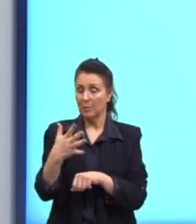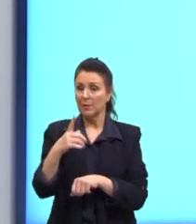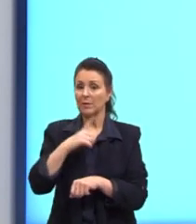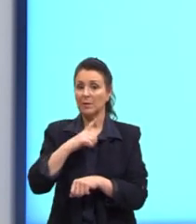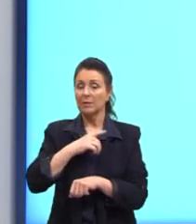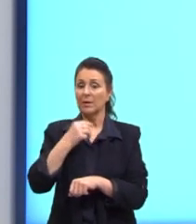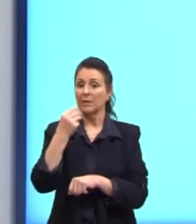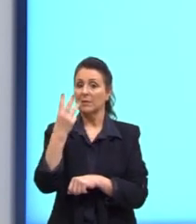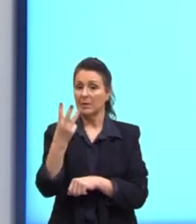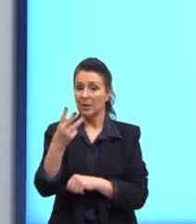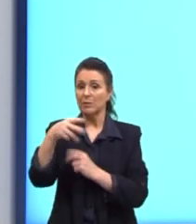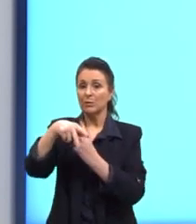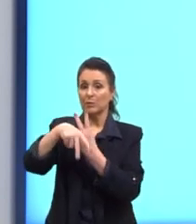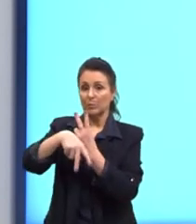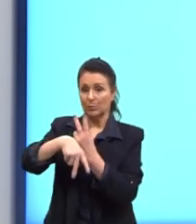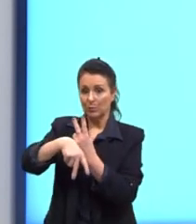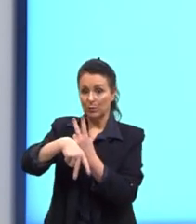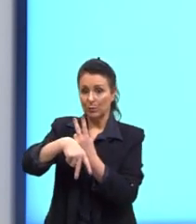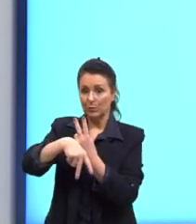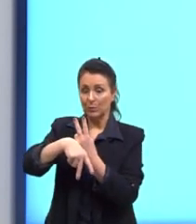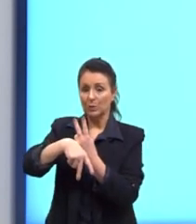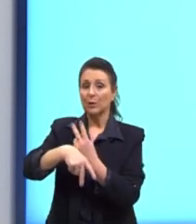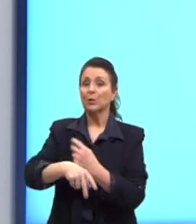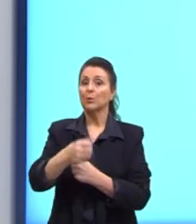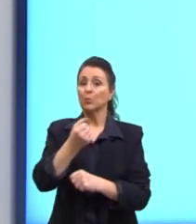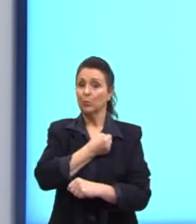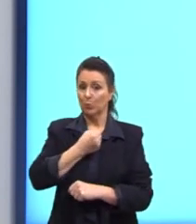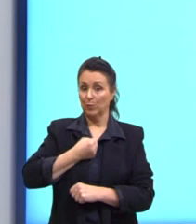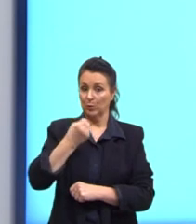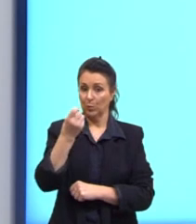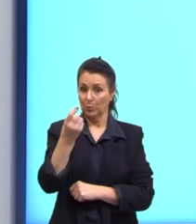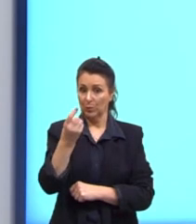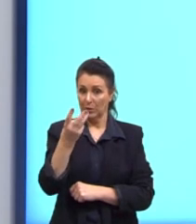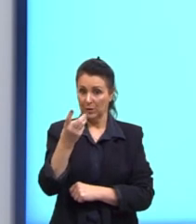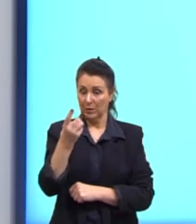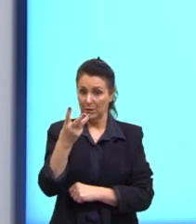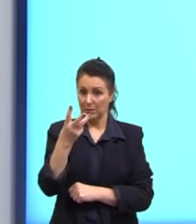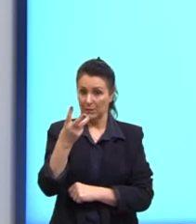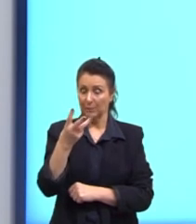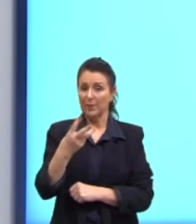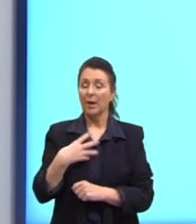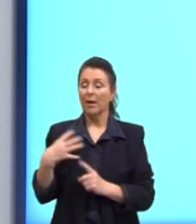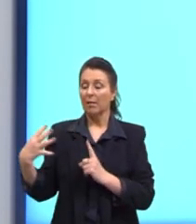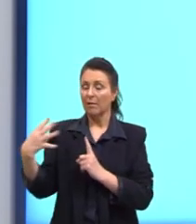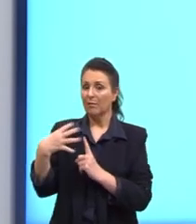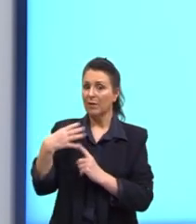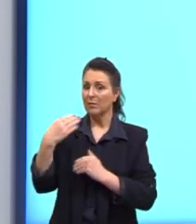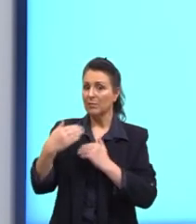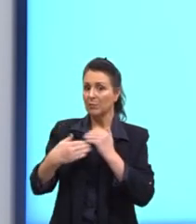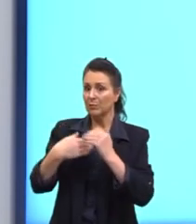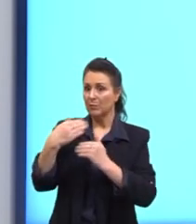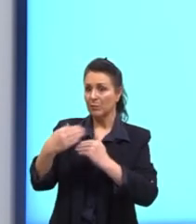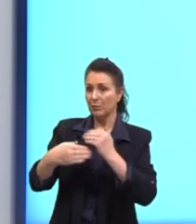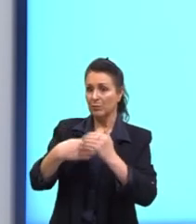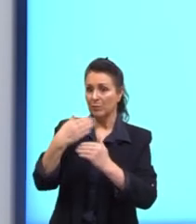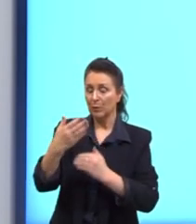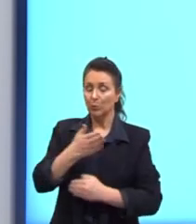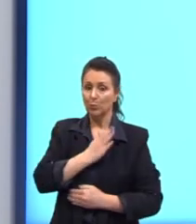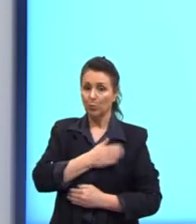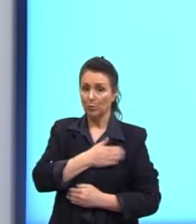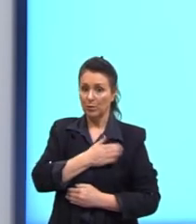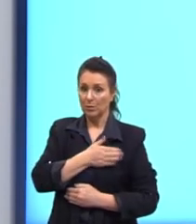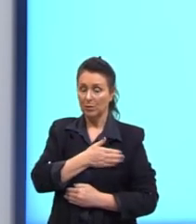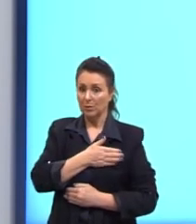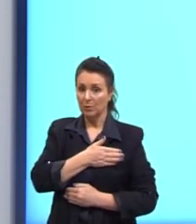de três cromossomos no par de número 13. Essa anomalia afeta o desenvolvimento do coração,